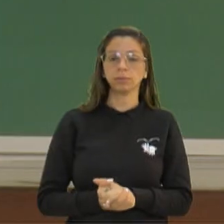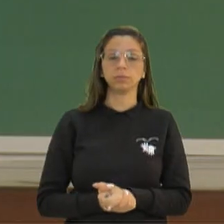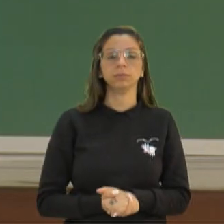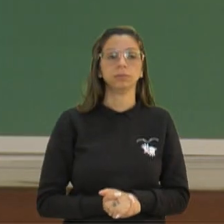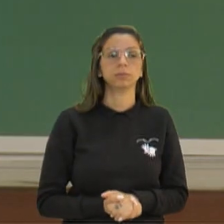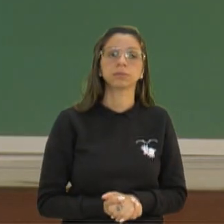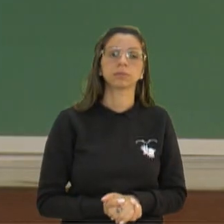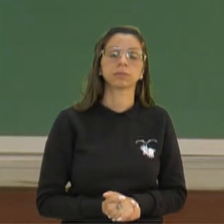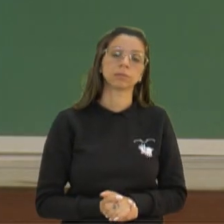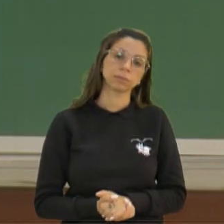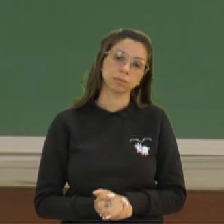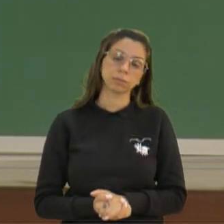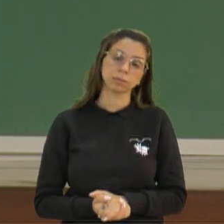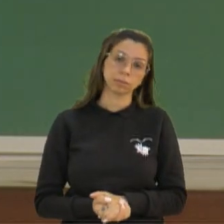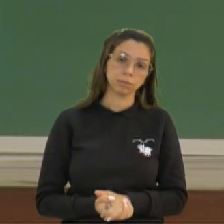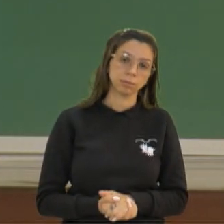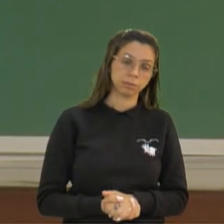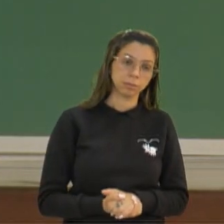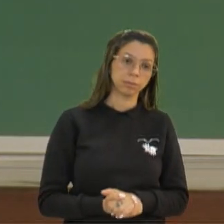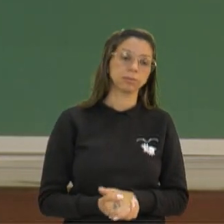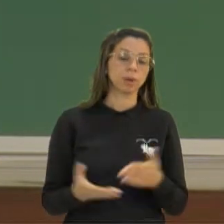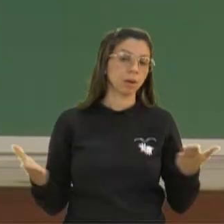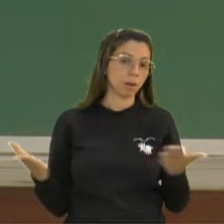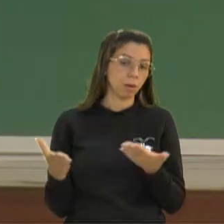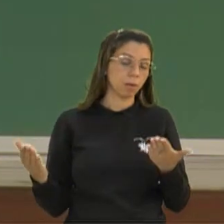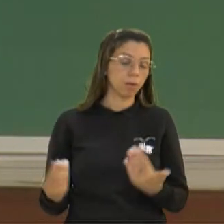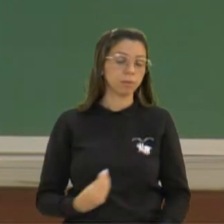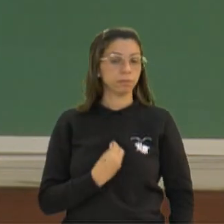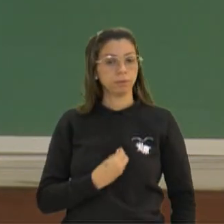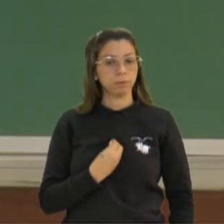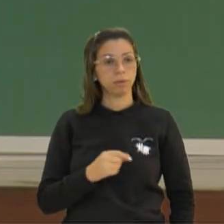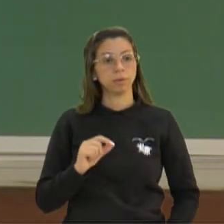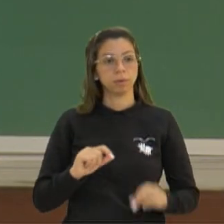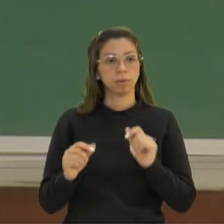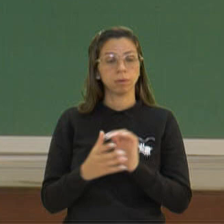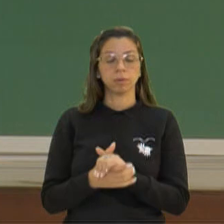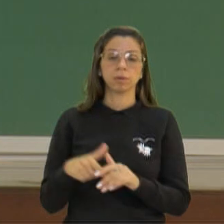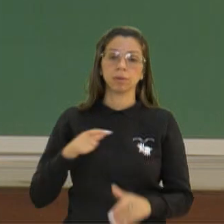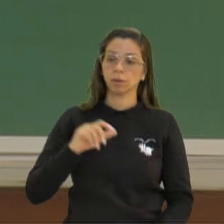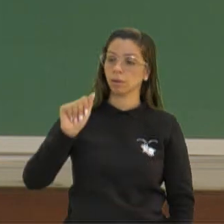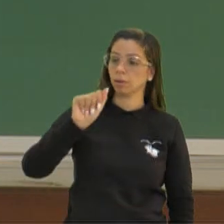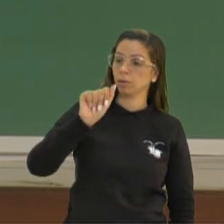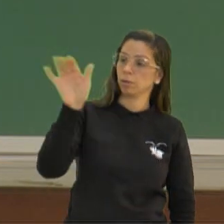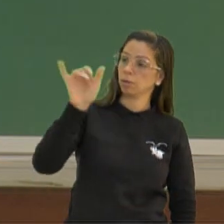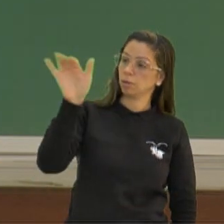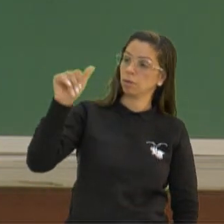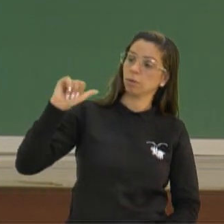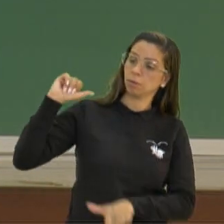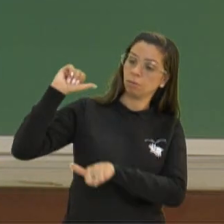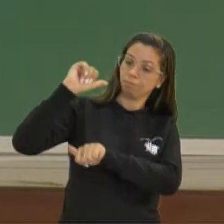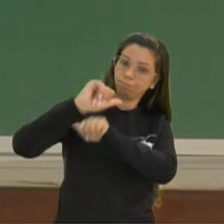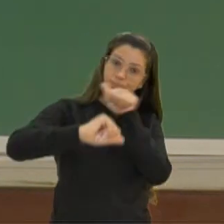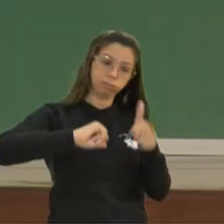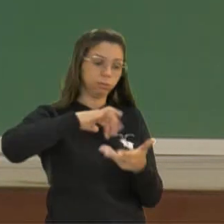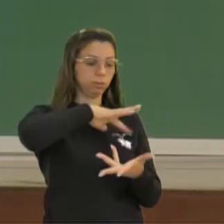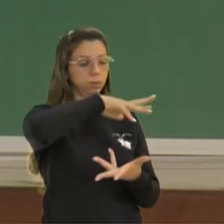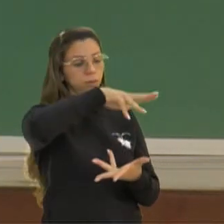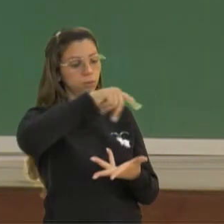E vamos agora falar um pouco do que estamos vivendo hoje, né? Os ventos que vêm da Ásia estão mudando o mundo.